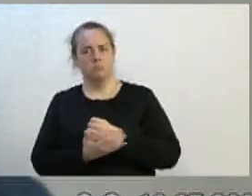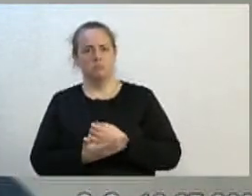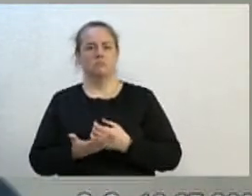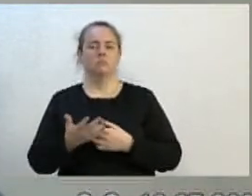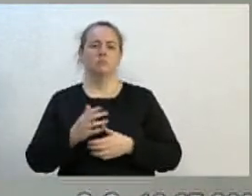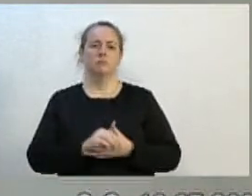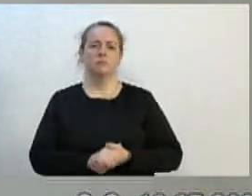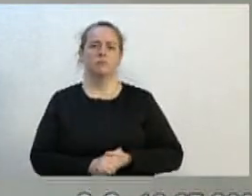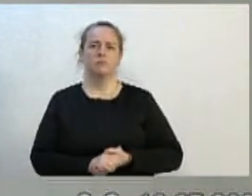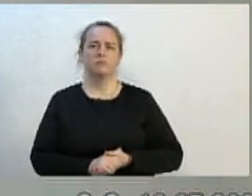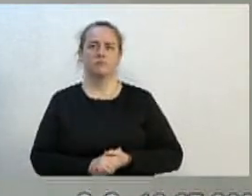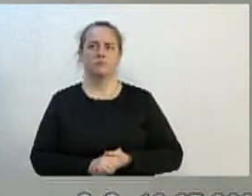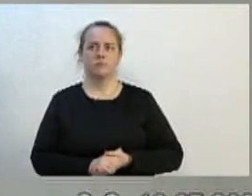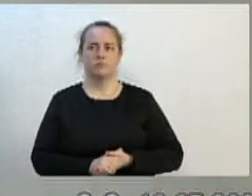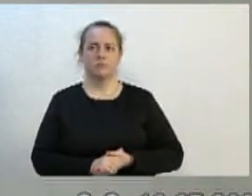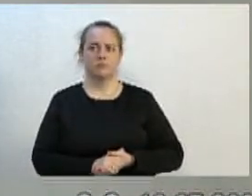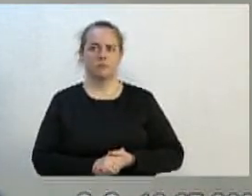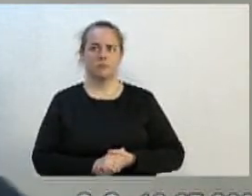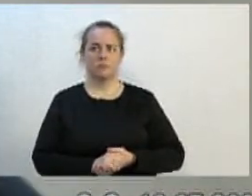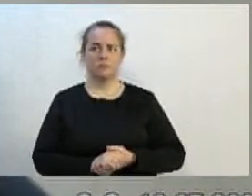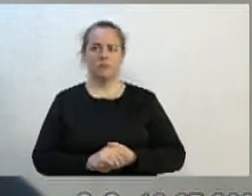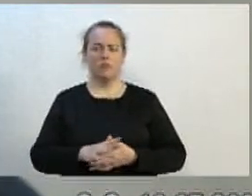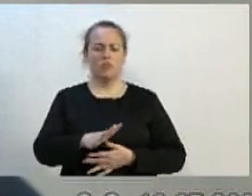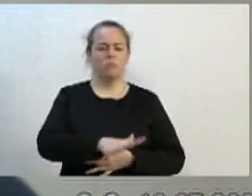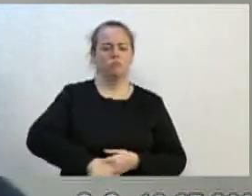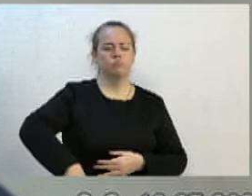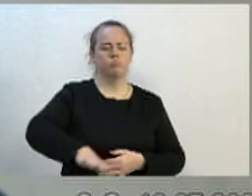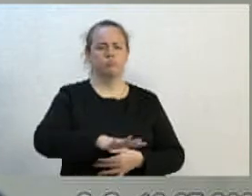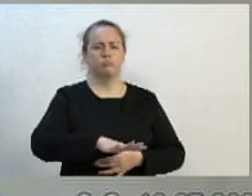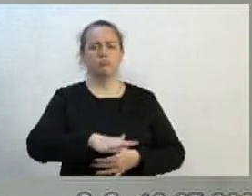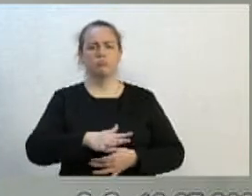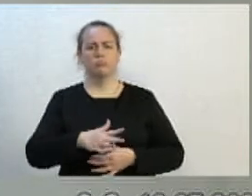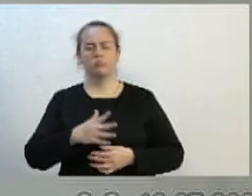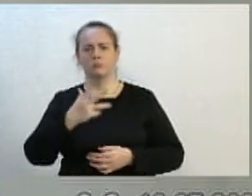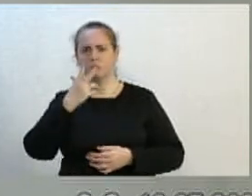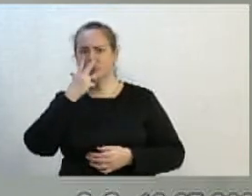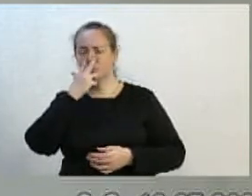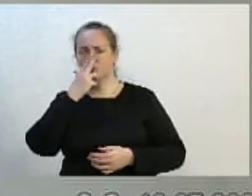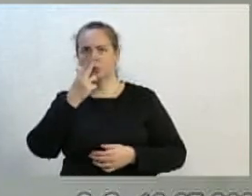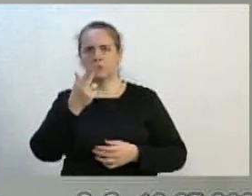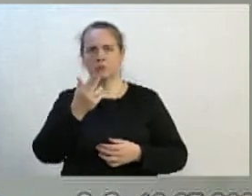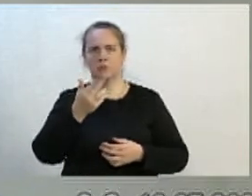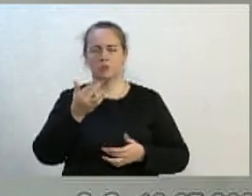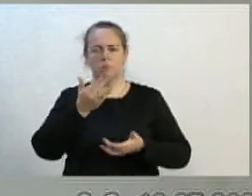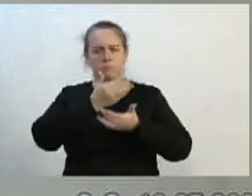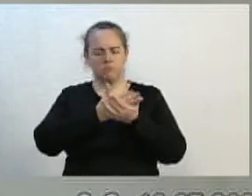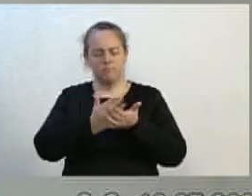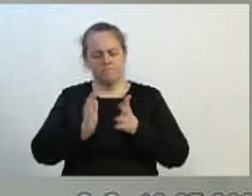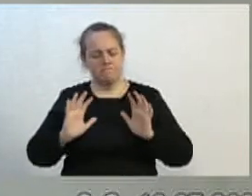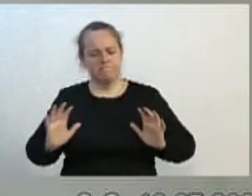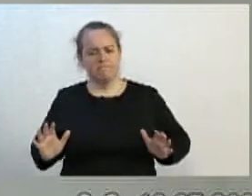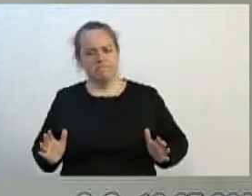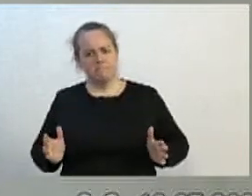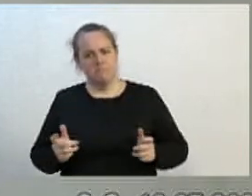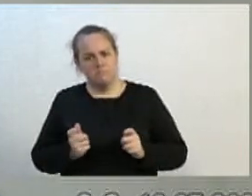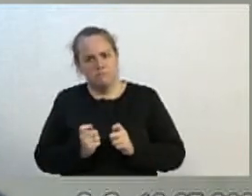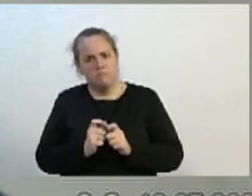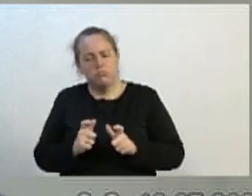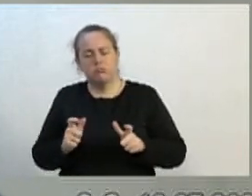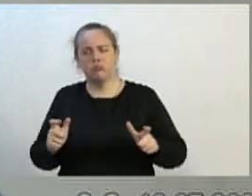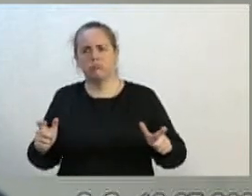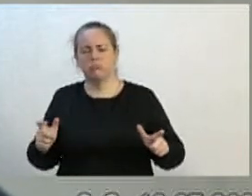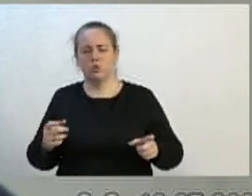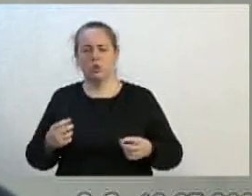Covid-19, o campo fica fértil para o surgimento de dois